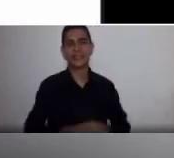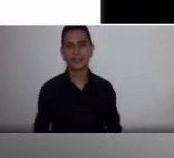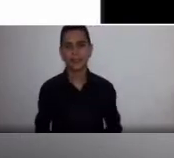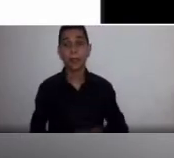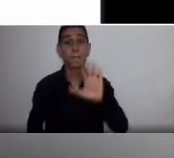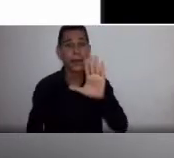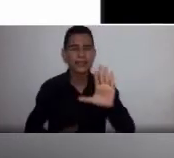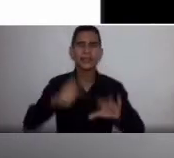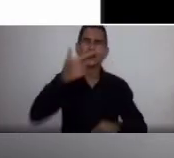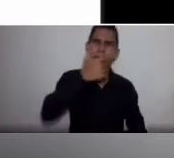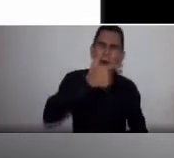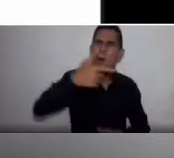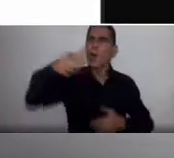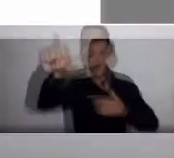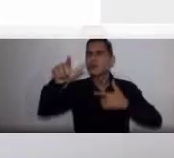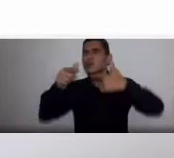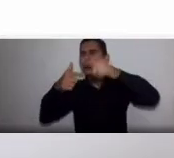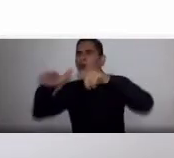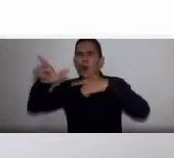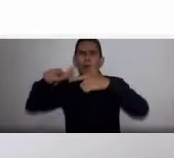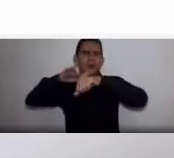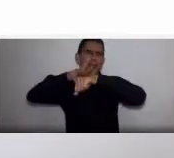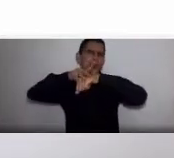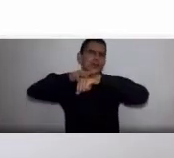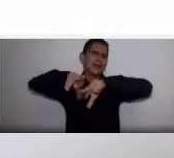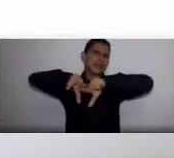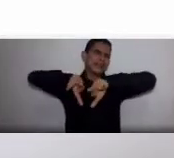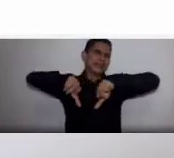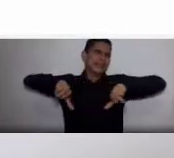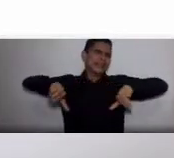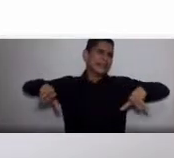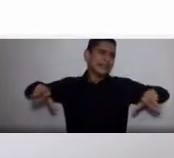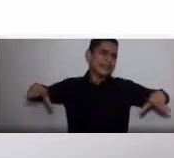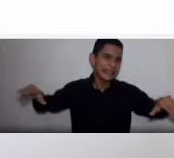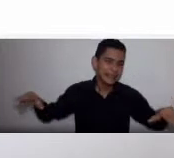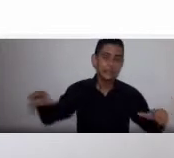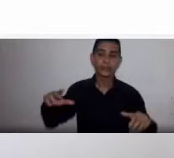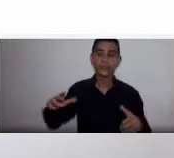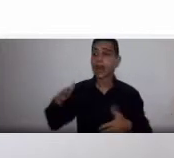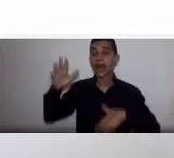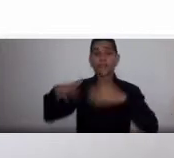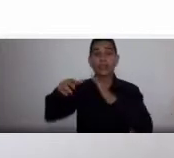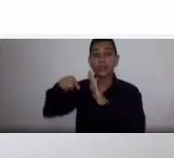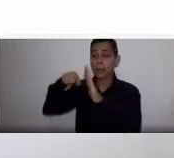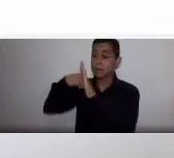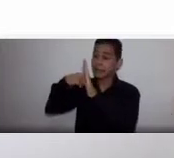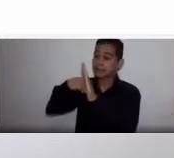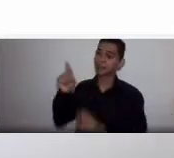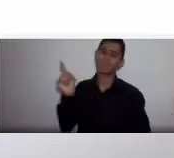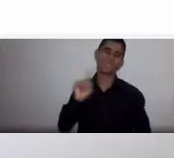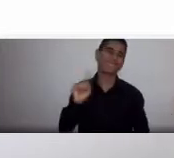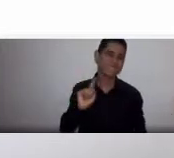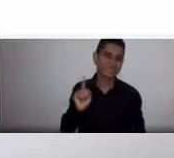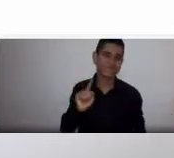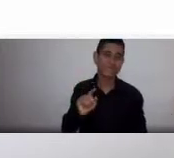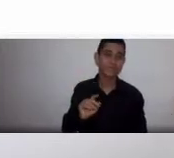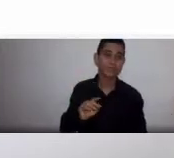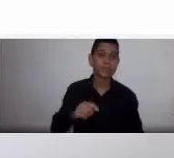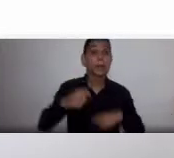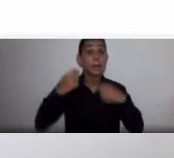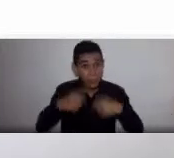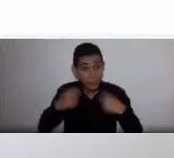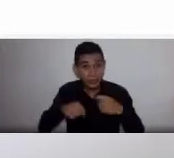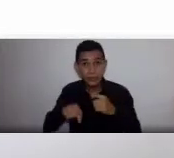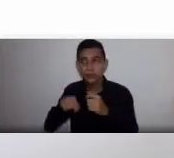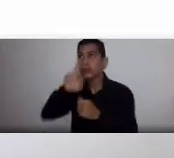outras doenças que não têm teste algum, e o sangue é feito sem que se teste esse tipo de situação.